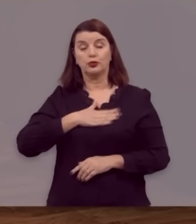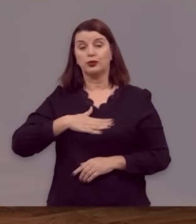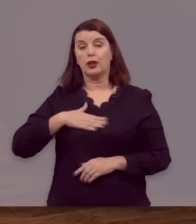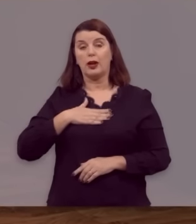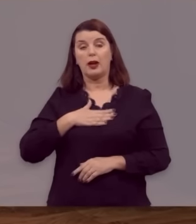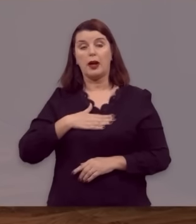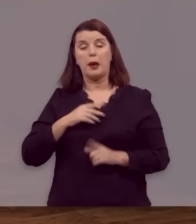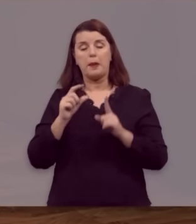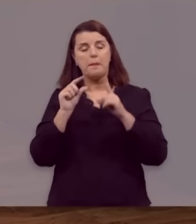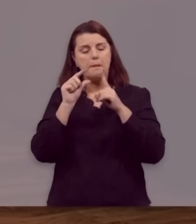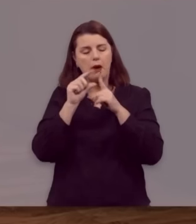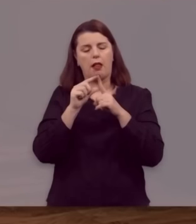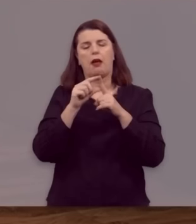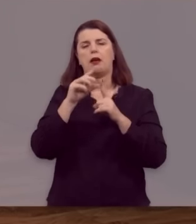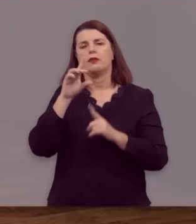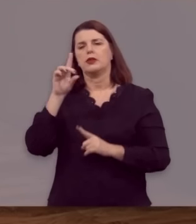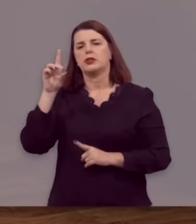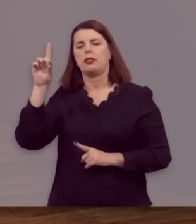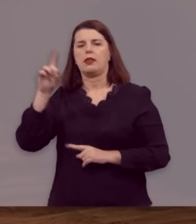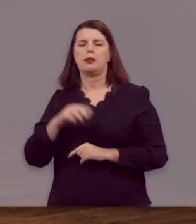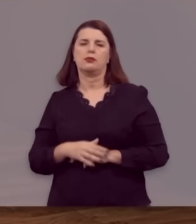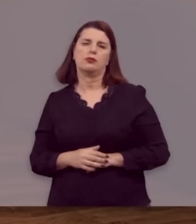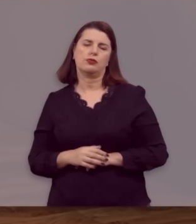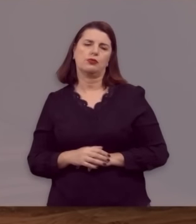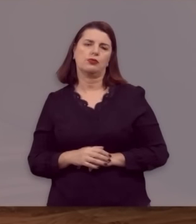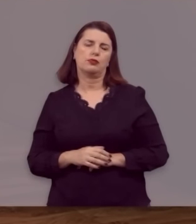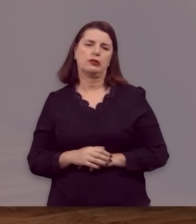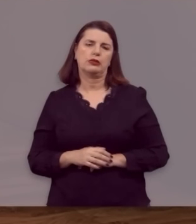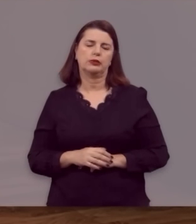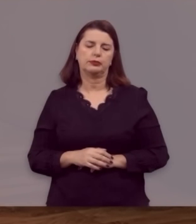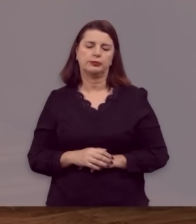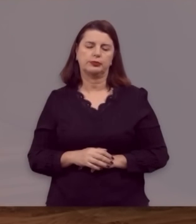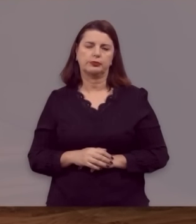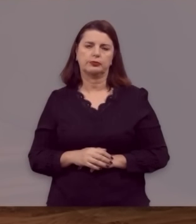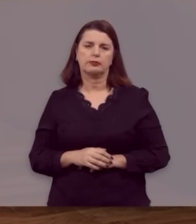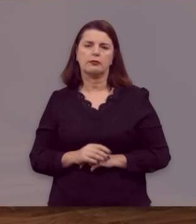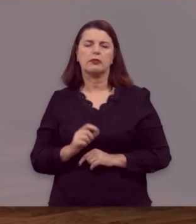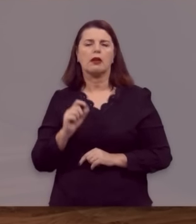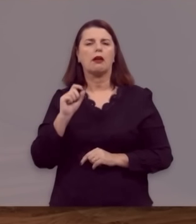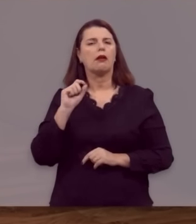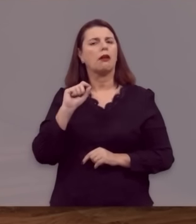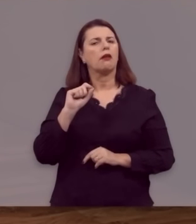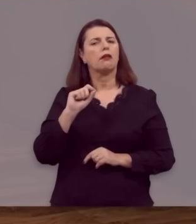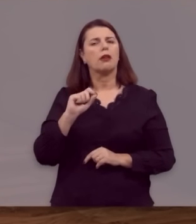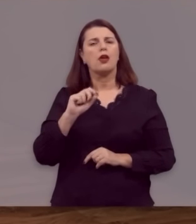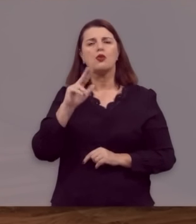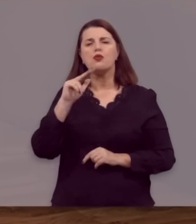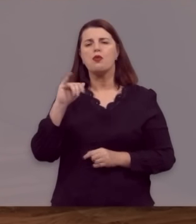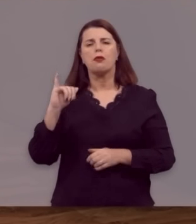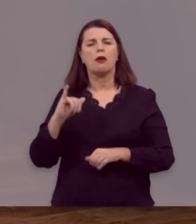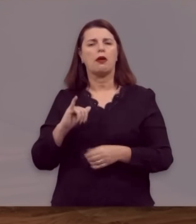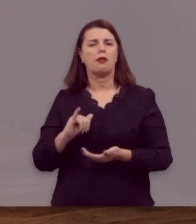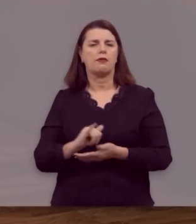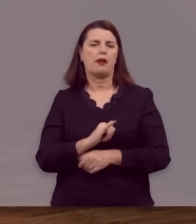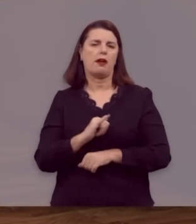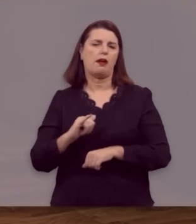a Palavra de Deus que não pode falhar.